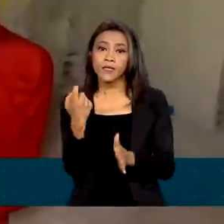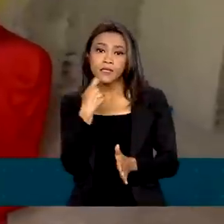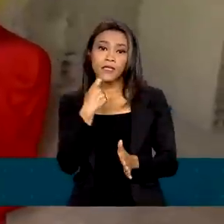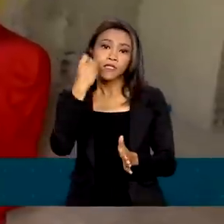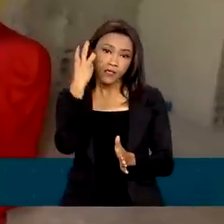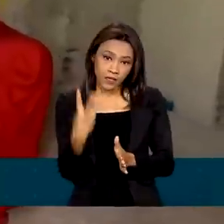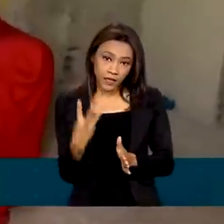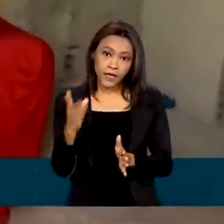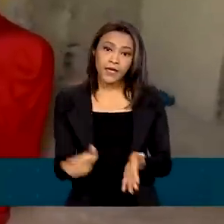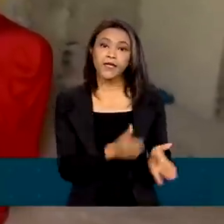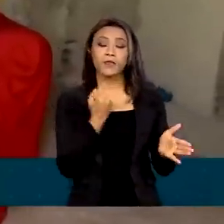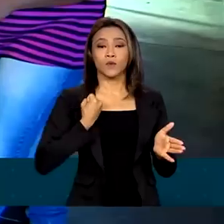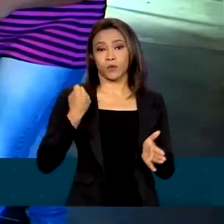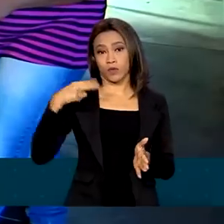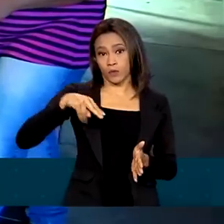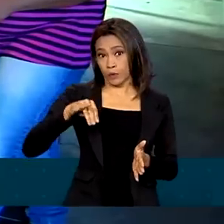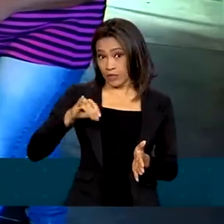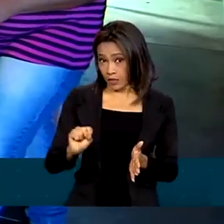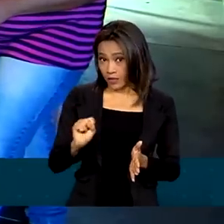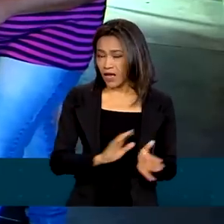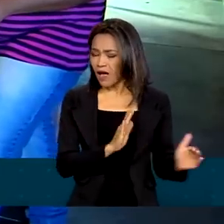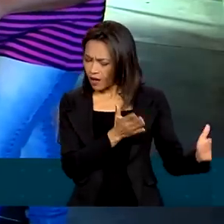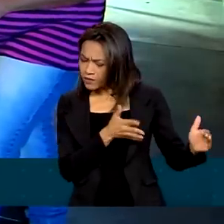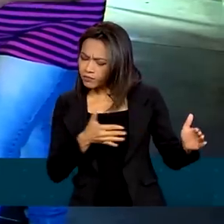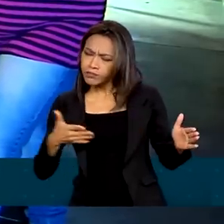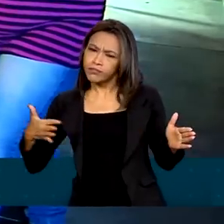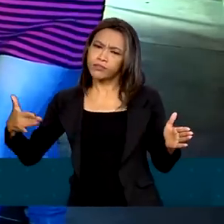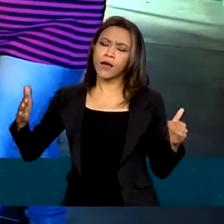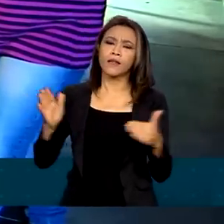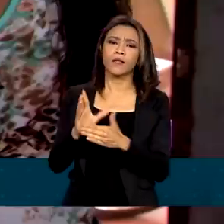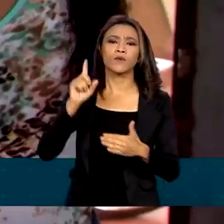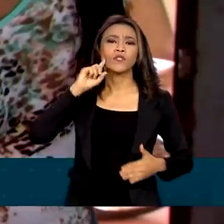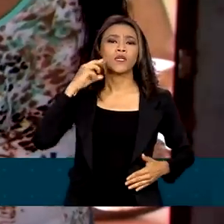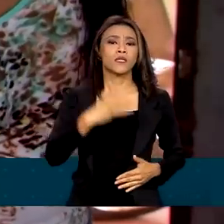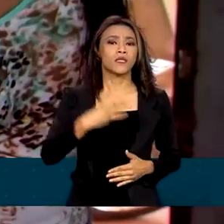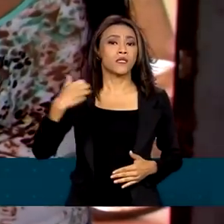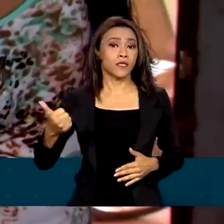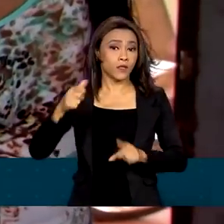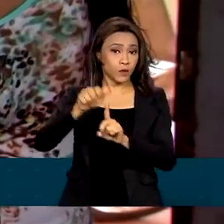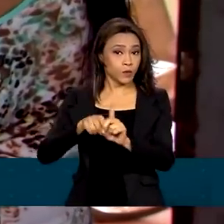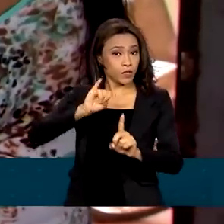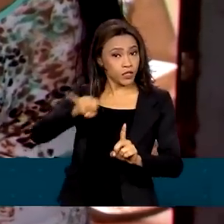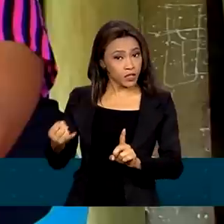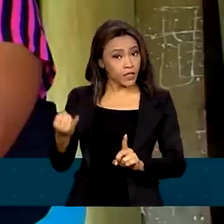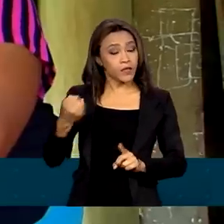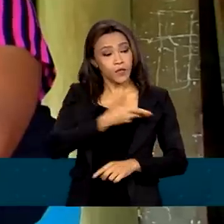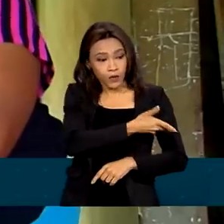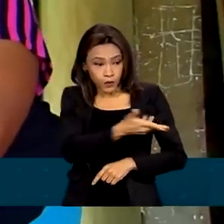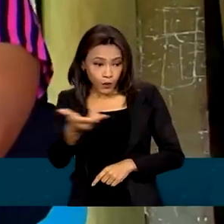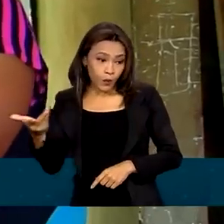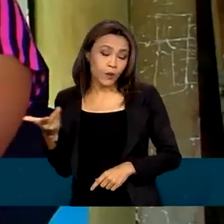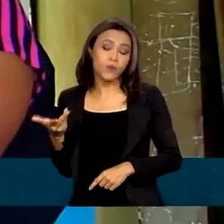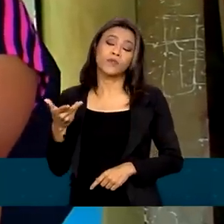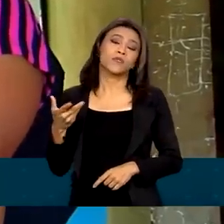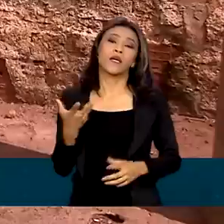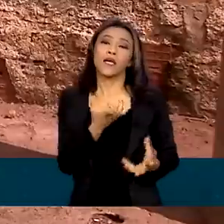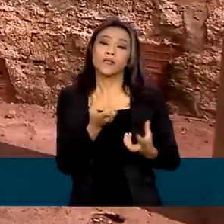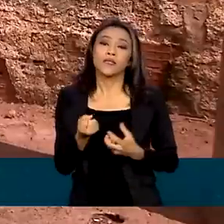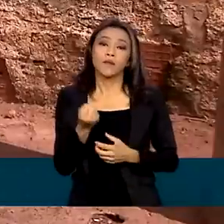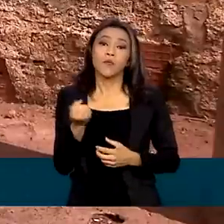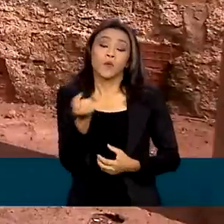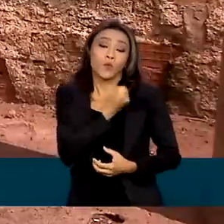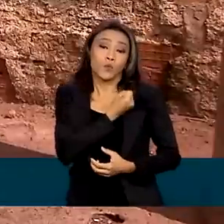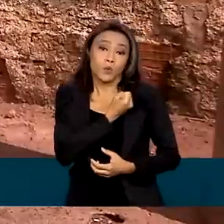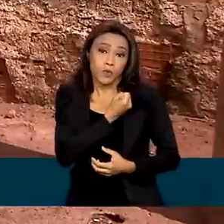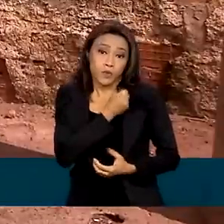com o NIS final 13 e assim por diante, até o dia 31 de janeiro, quando recebem os participantes com o NIS final 0. É importante